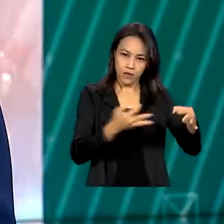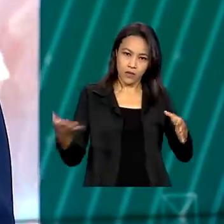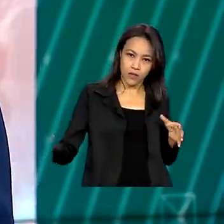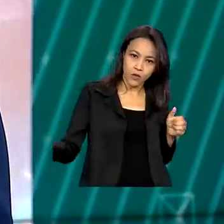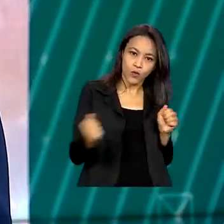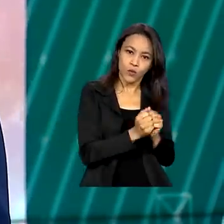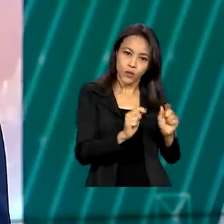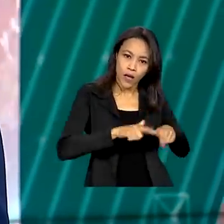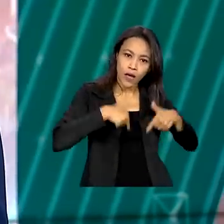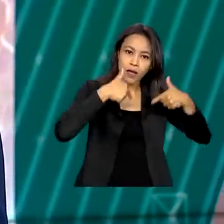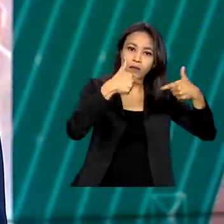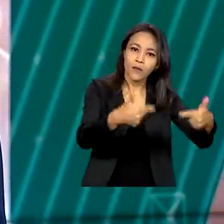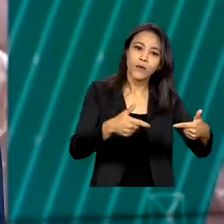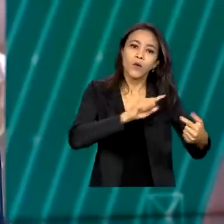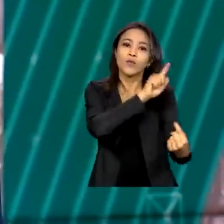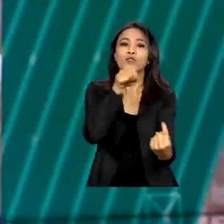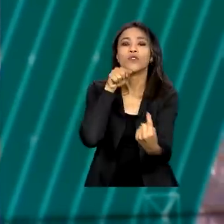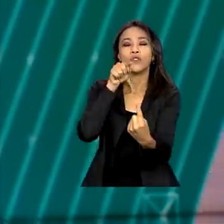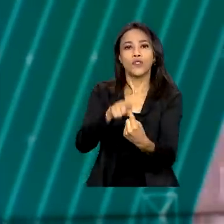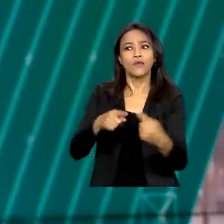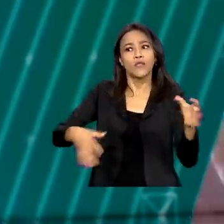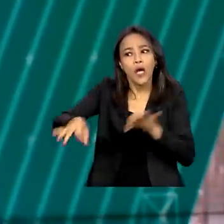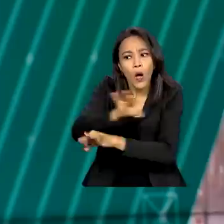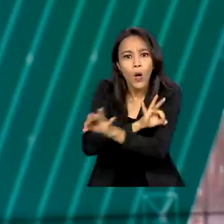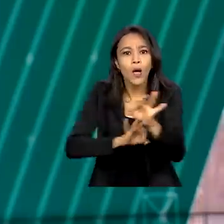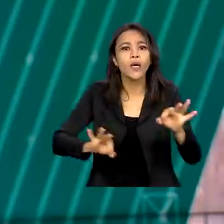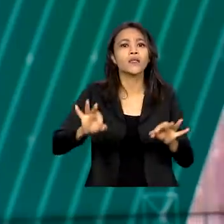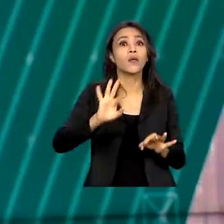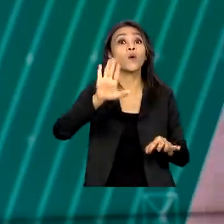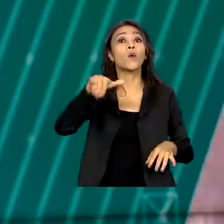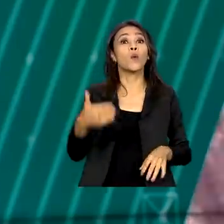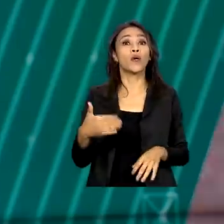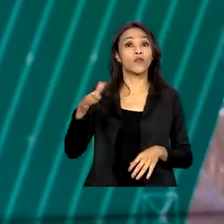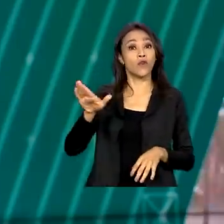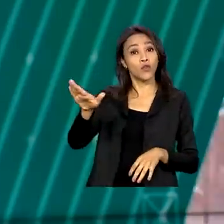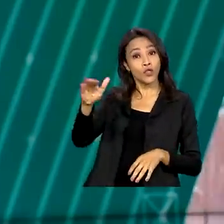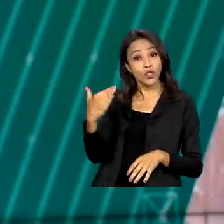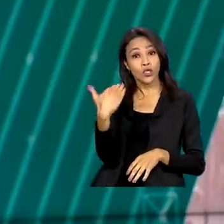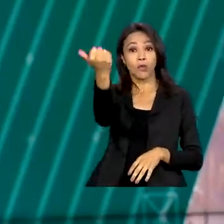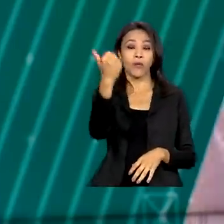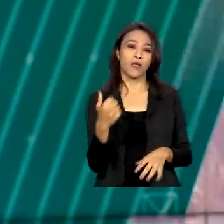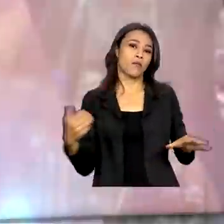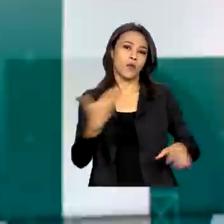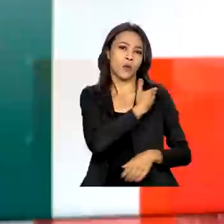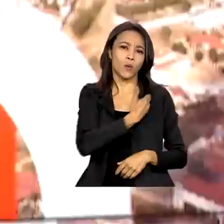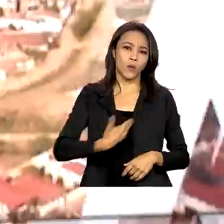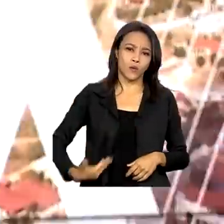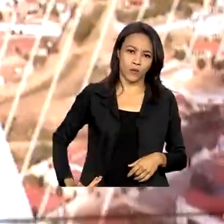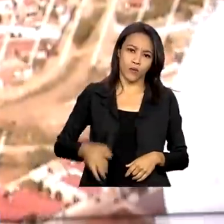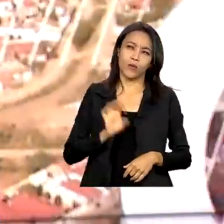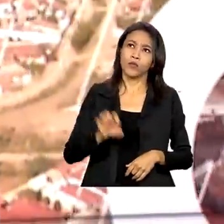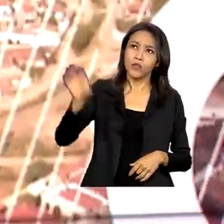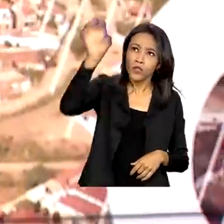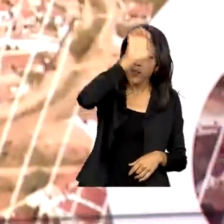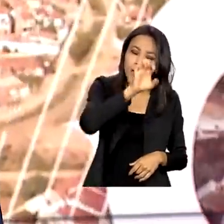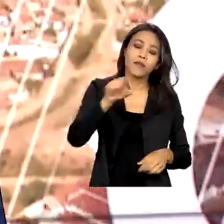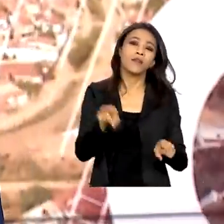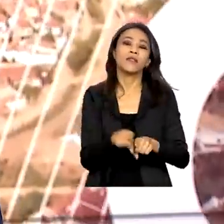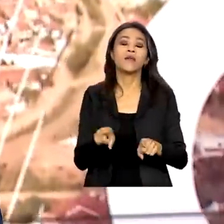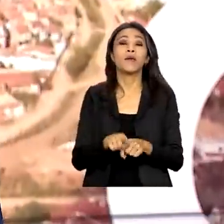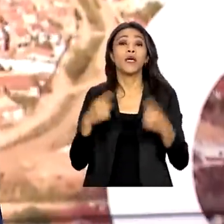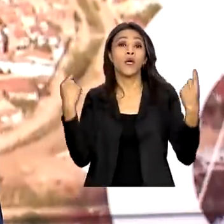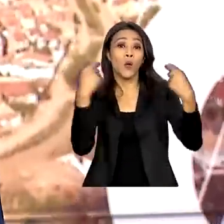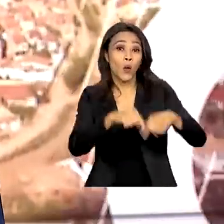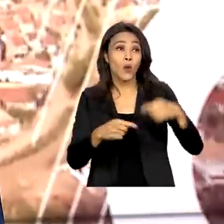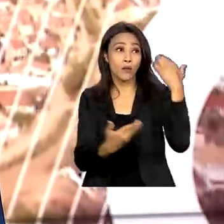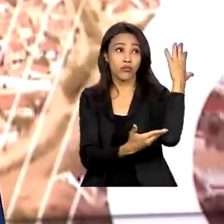garantir ou reestabelecer a ordem quando solicitada por governos estaduais, além de compor equipes no combate ao desmatamento